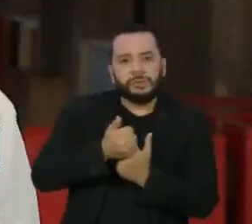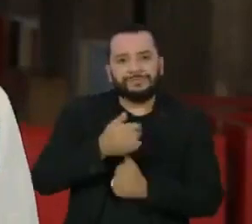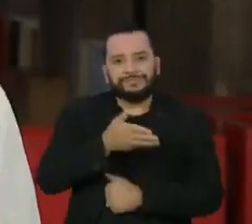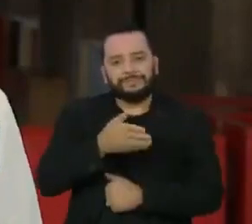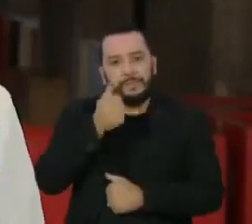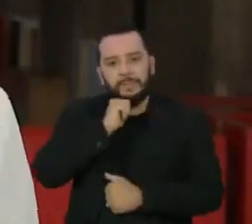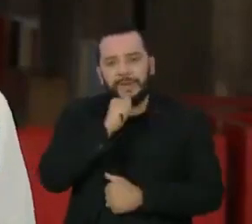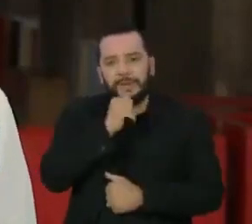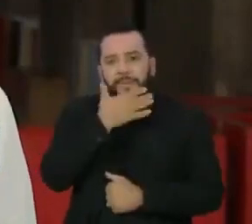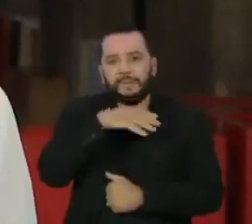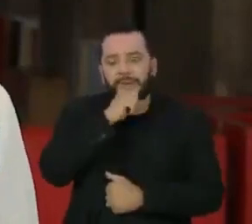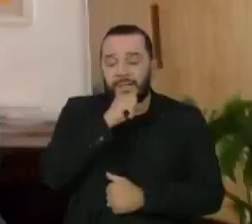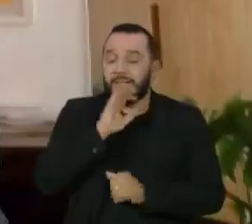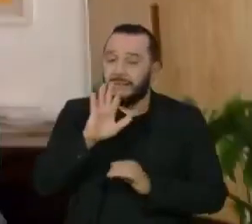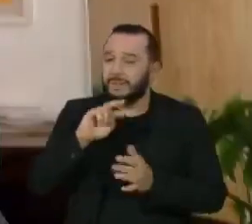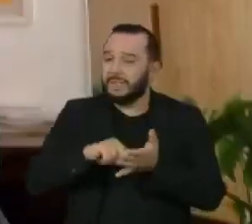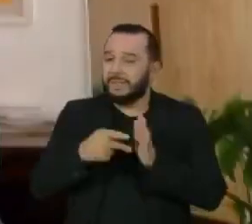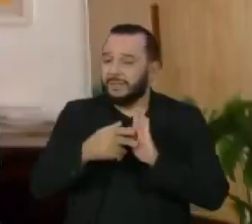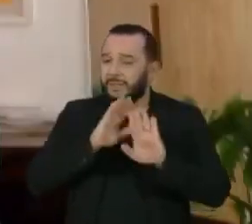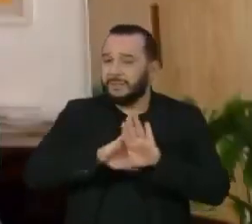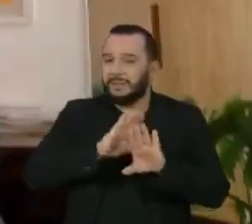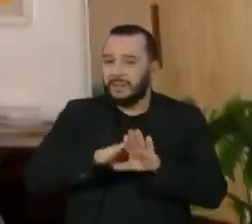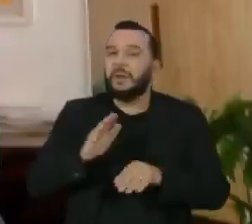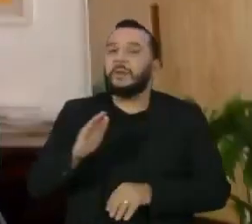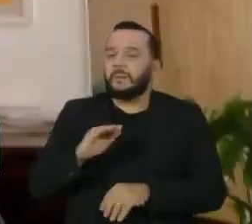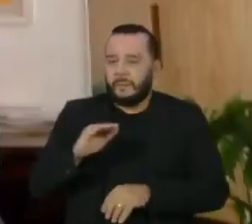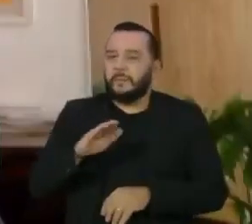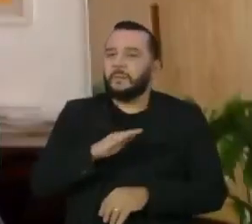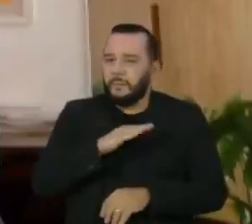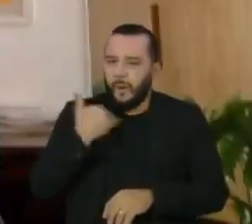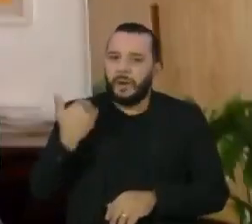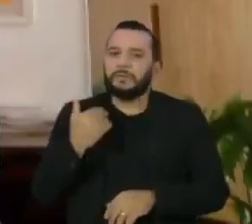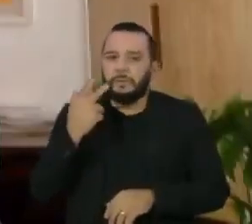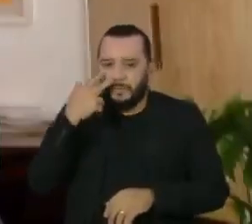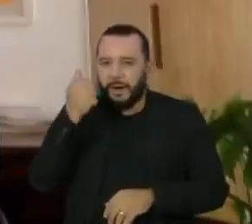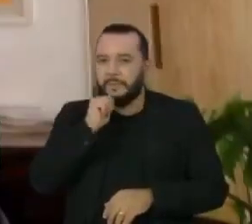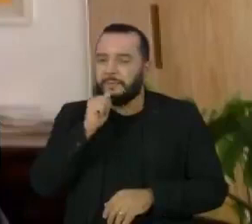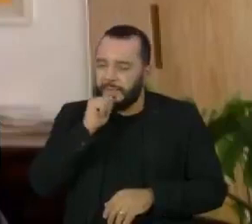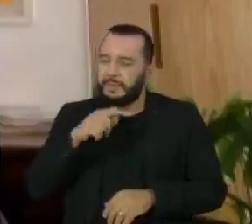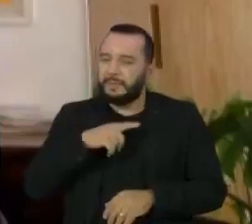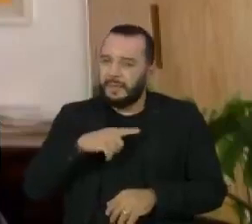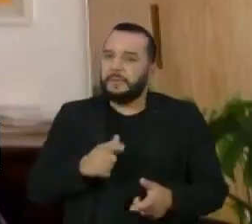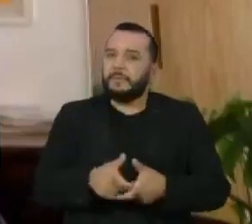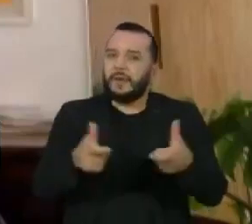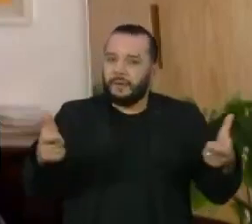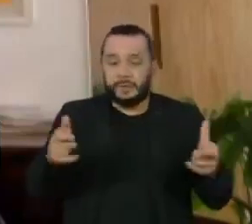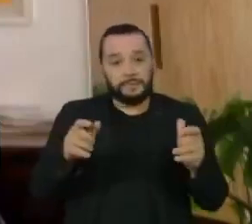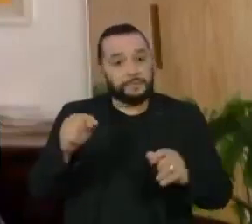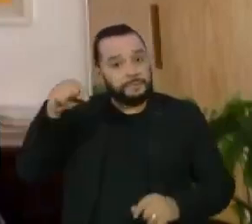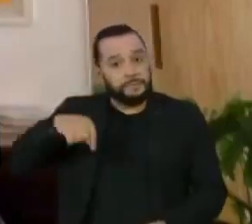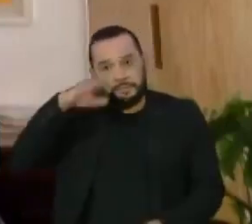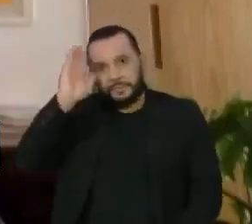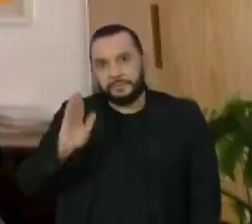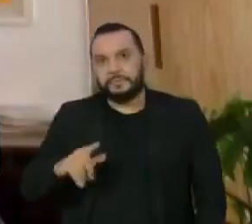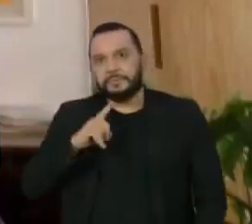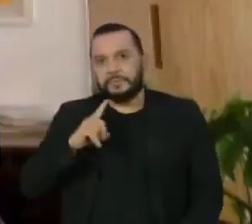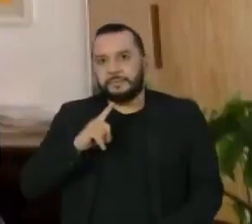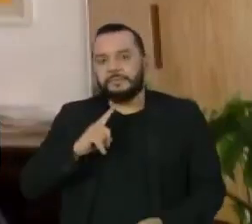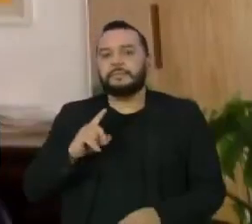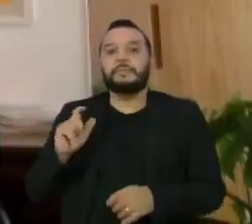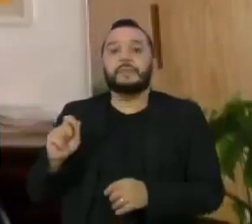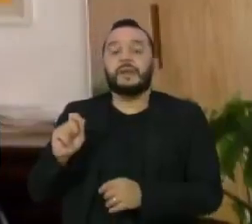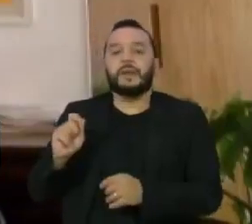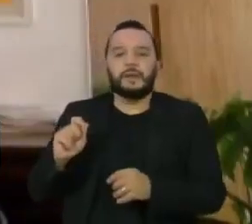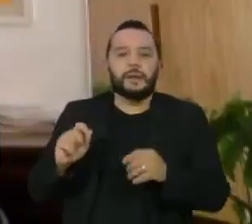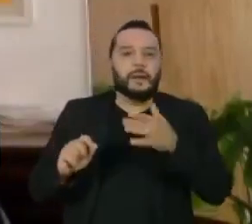órfãos da Covid ainda maior. No Brasil, é muito frequente que as crianças sejam criadas pelos seus avós, por exemplo.